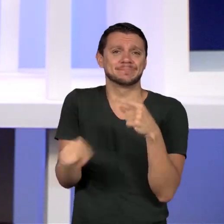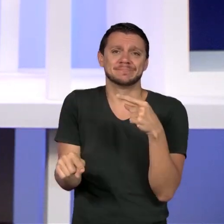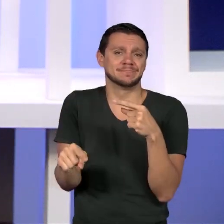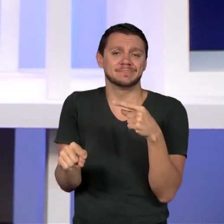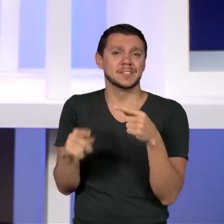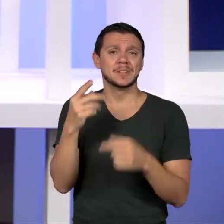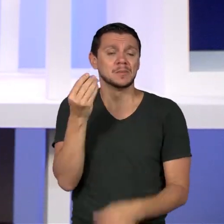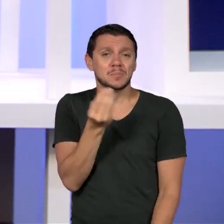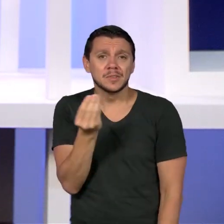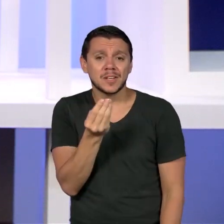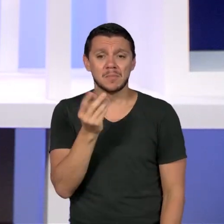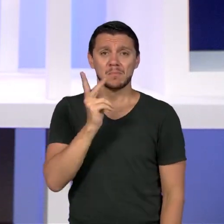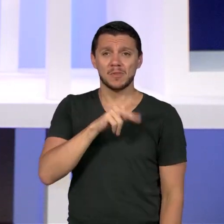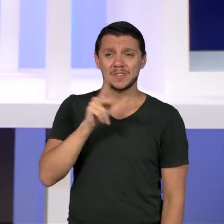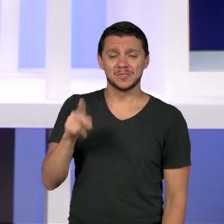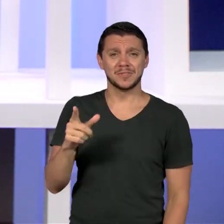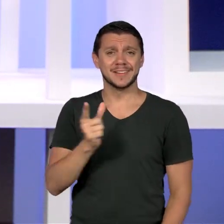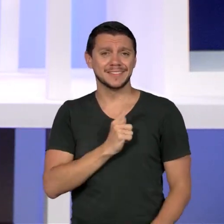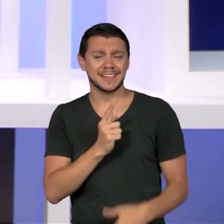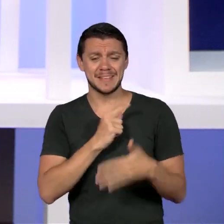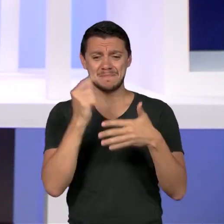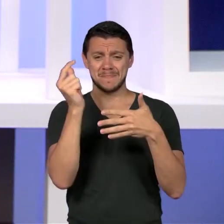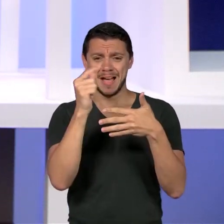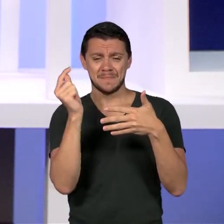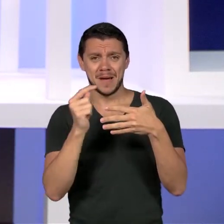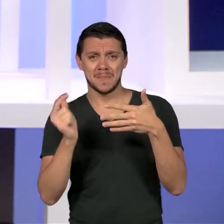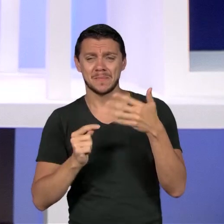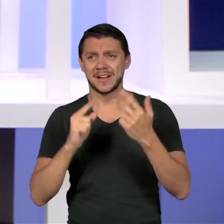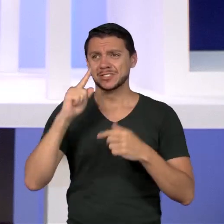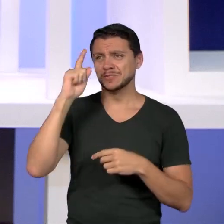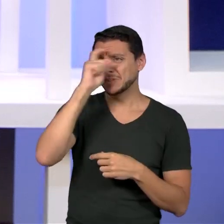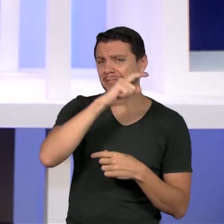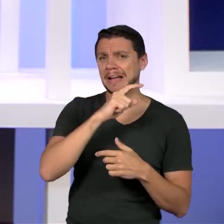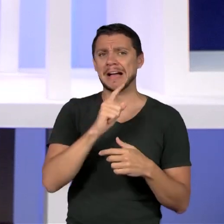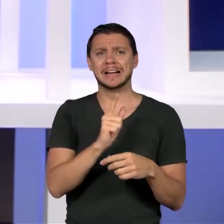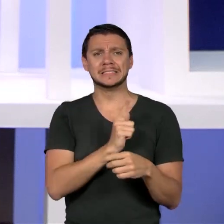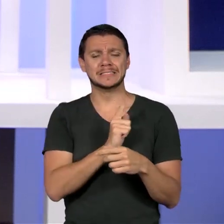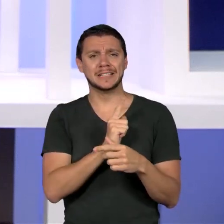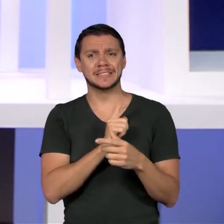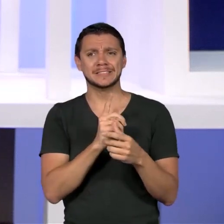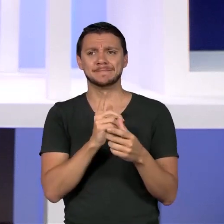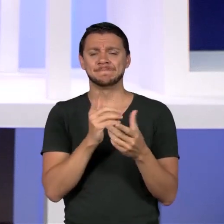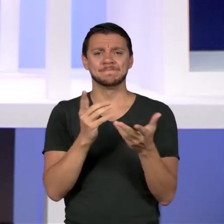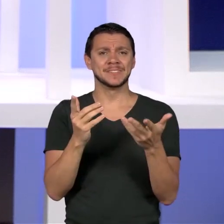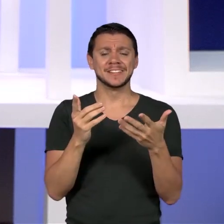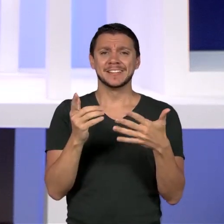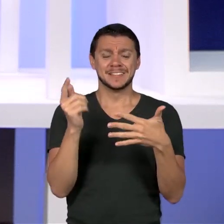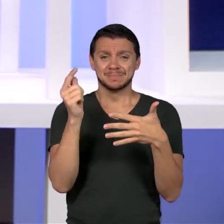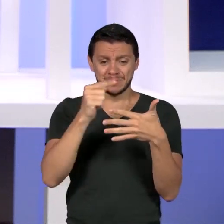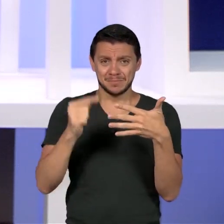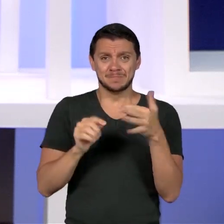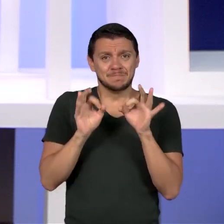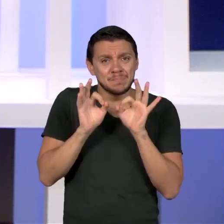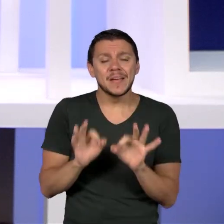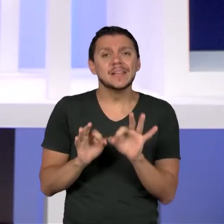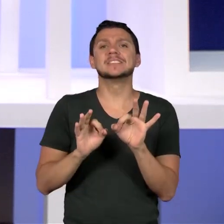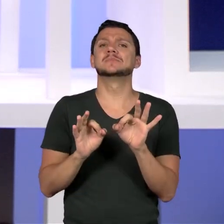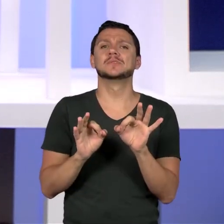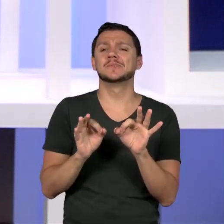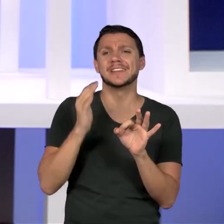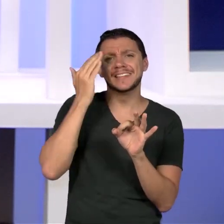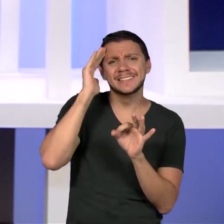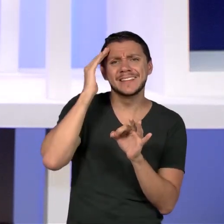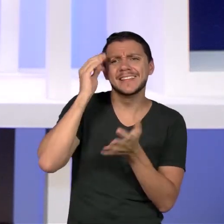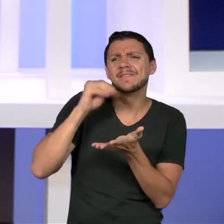o professor tem dilemas, ele tem dificuldades, ele tem muitas coisas que ele quer entender